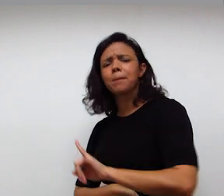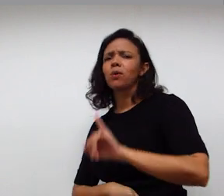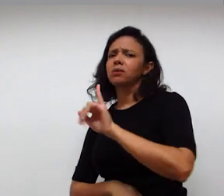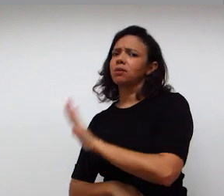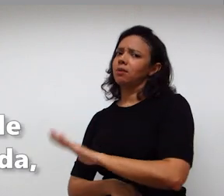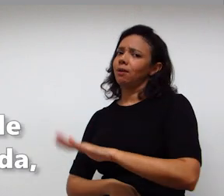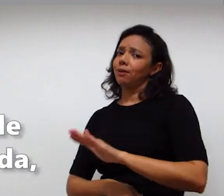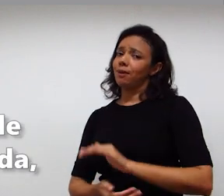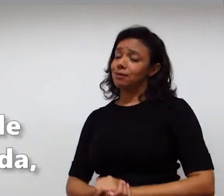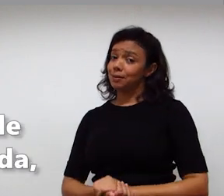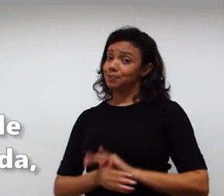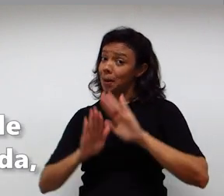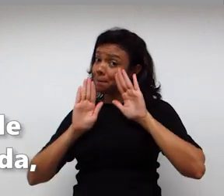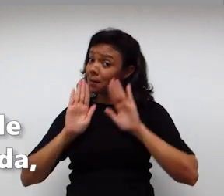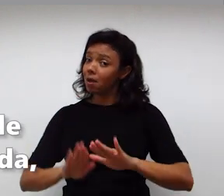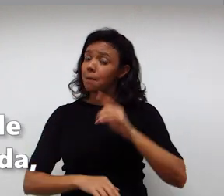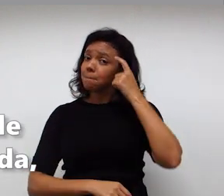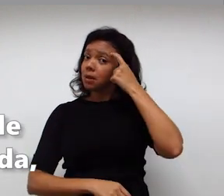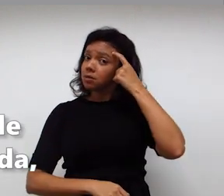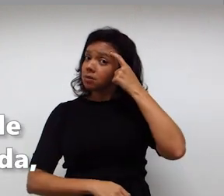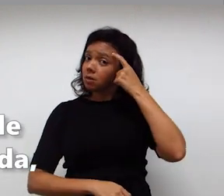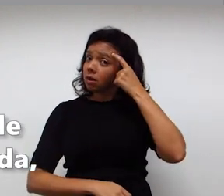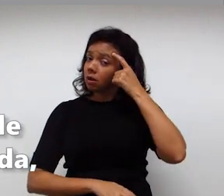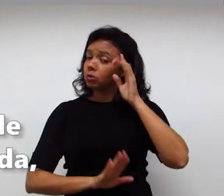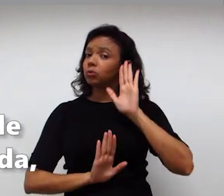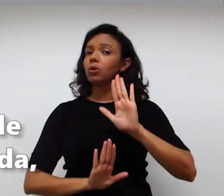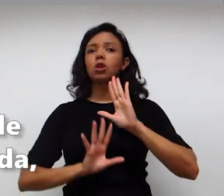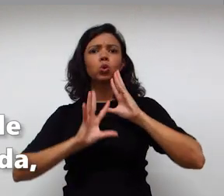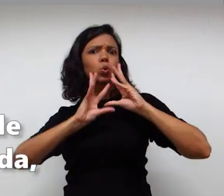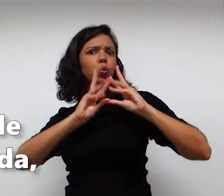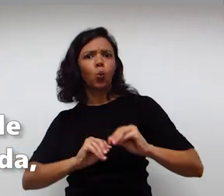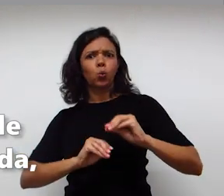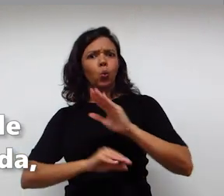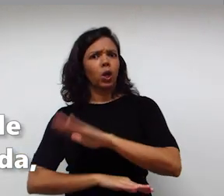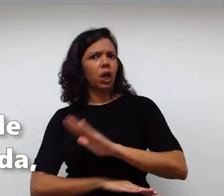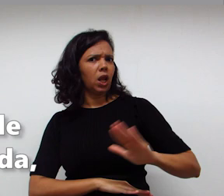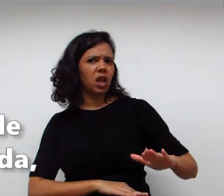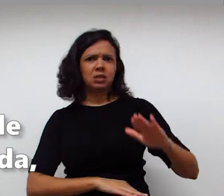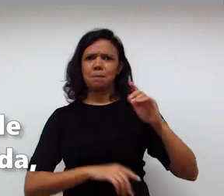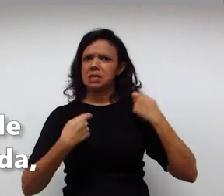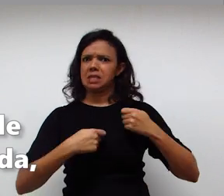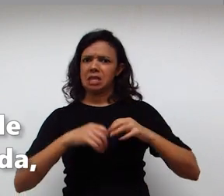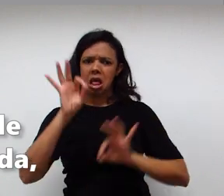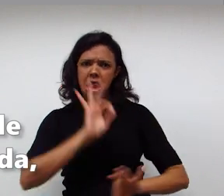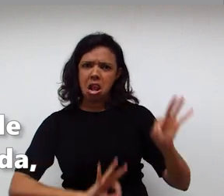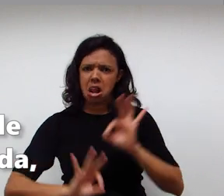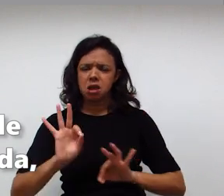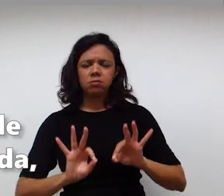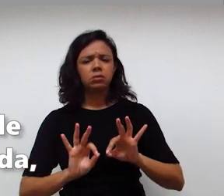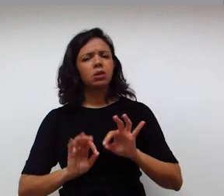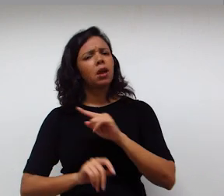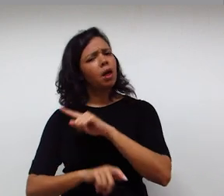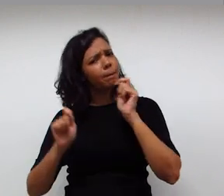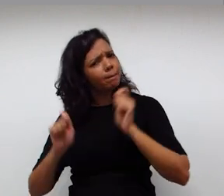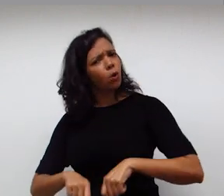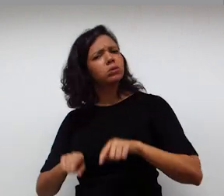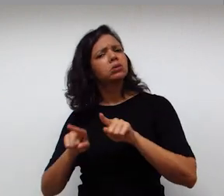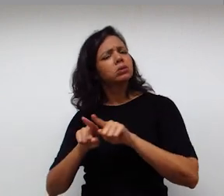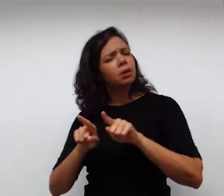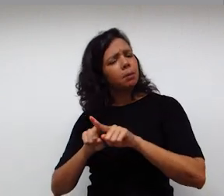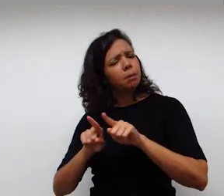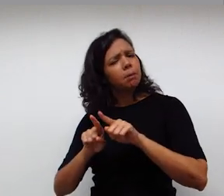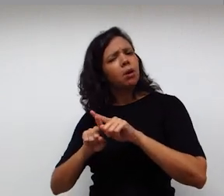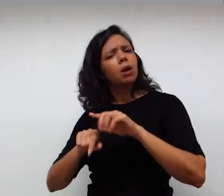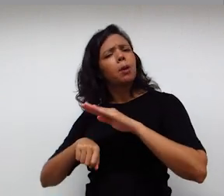criança. Agora, pensando nisso, nem toda atividade da criança precisa ser totalmente estruturada. Ela também